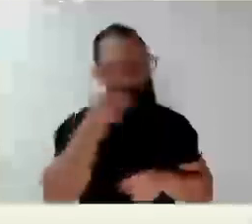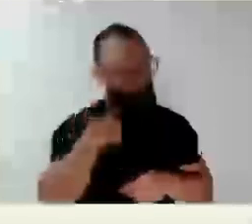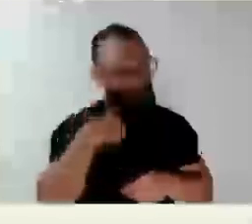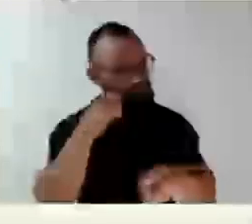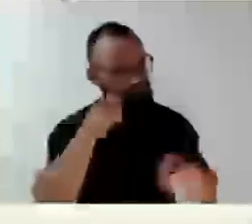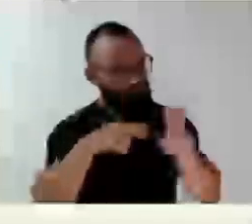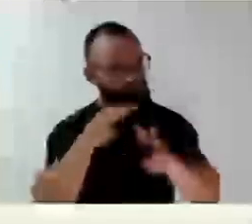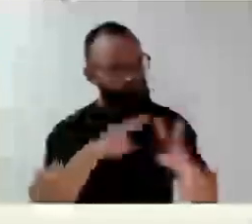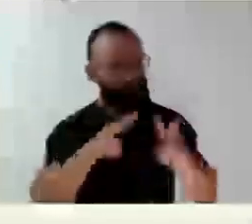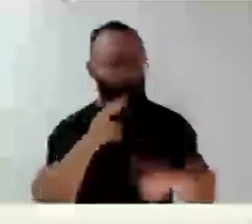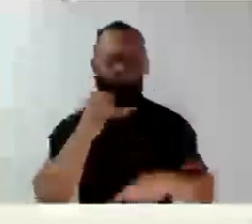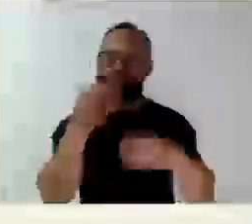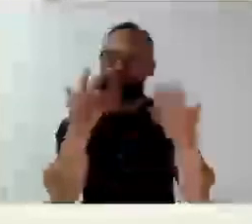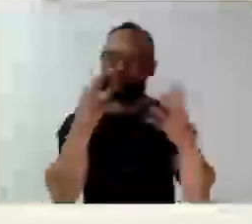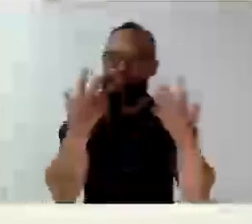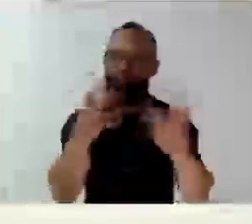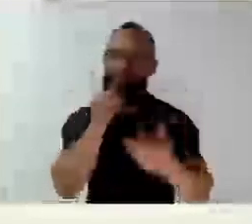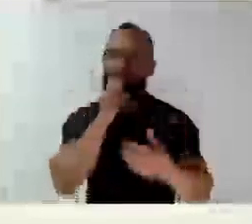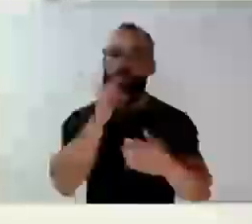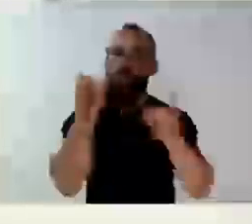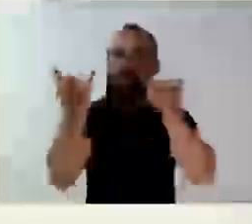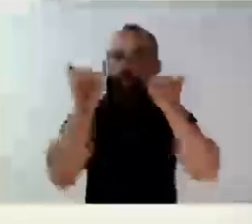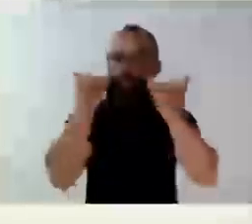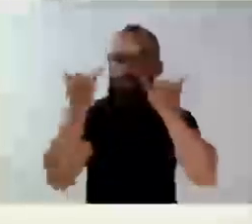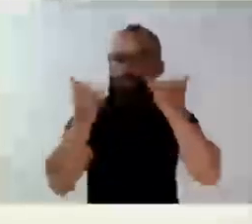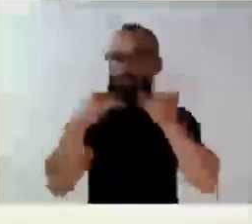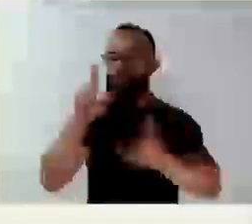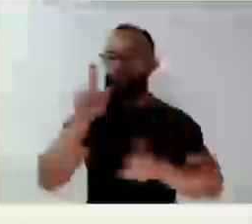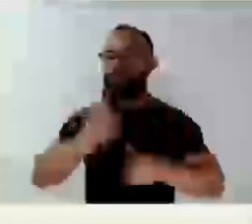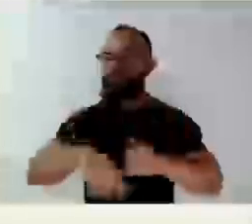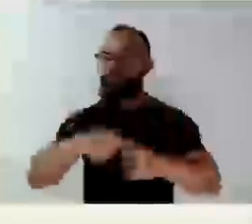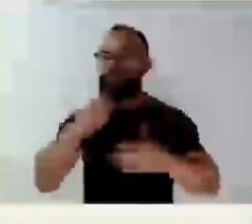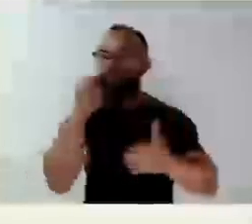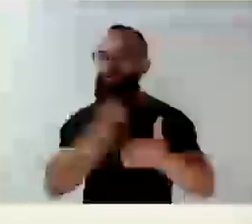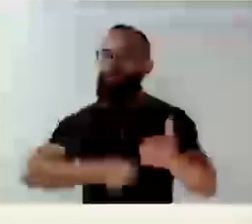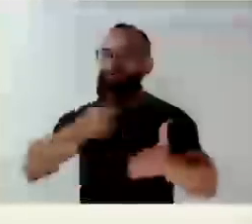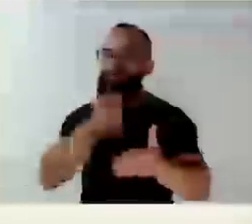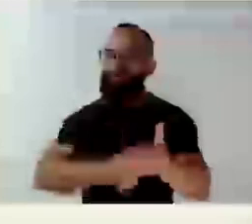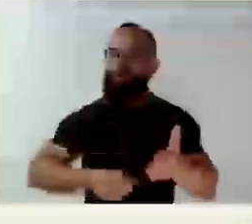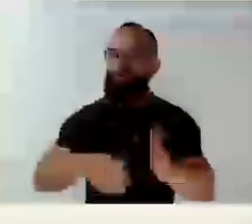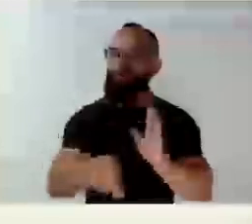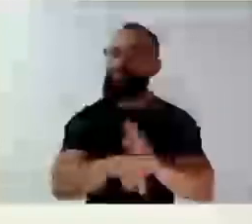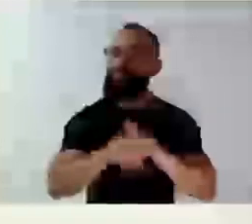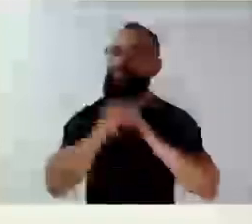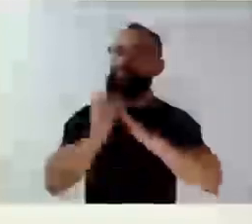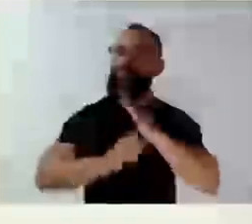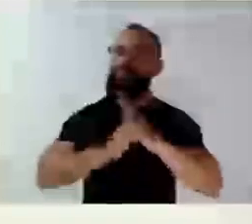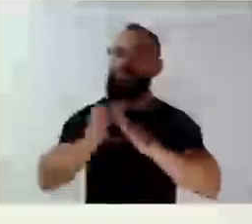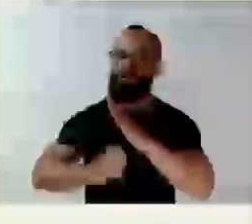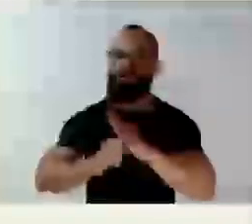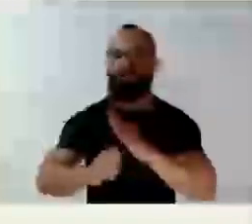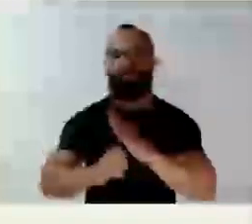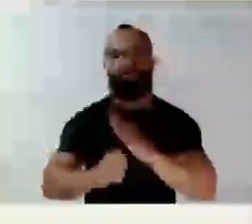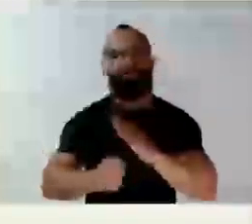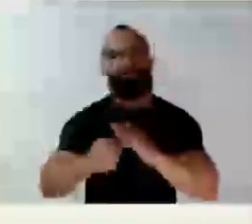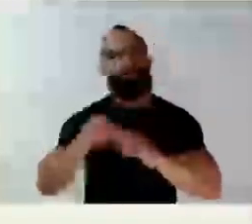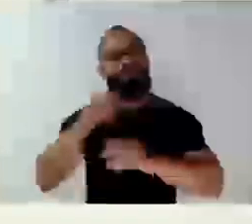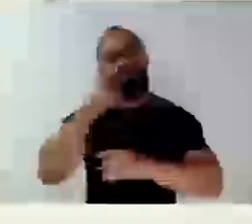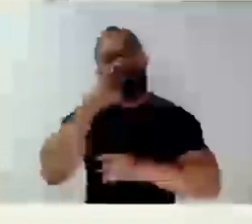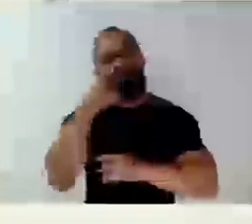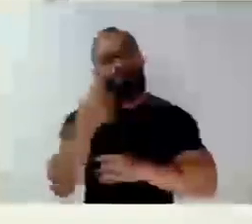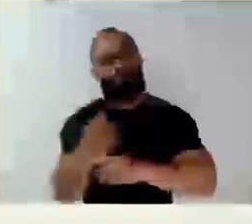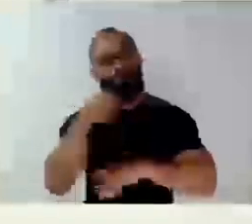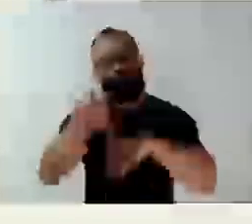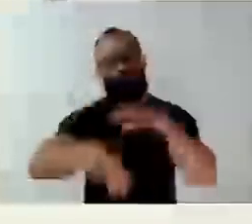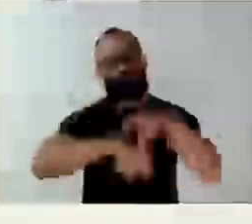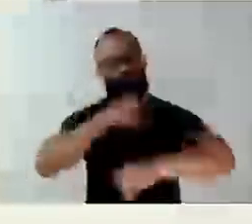Parabéns por trazer também essa informação. Era uma das reivindicações que eu iria trazer sobre a empresa que está responsável por juntar, por recolher o nosso lixo.